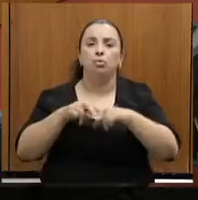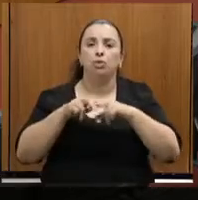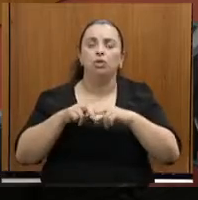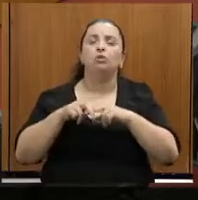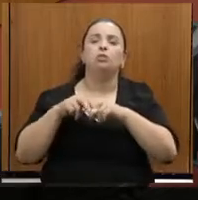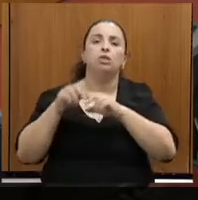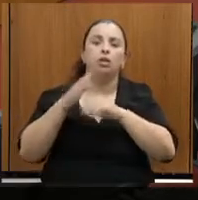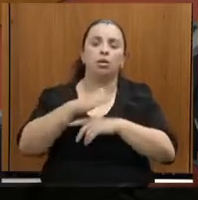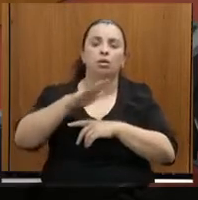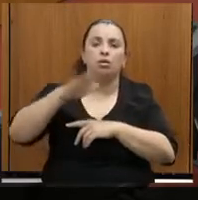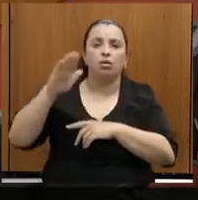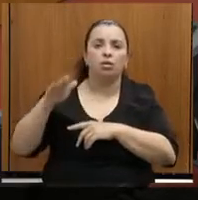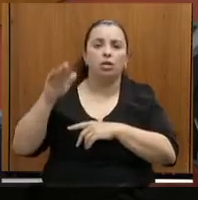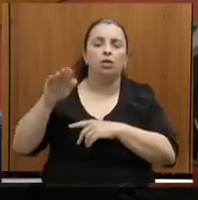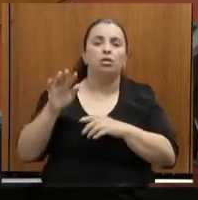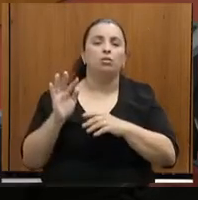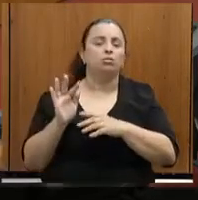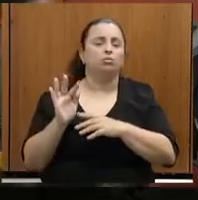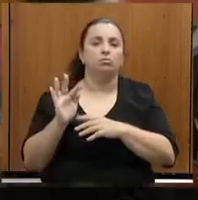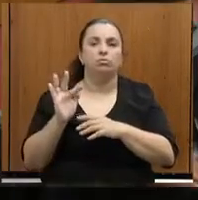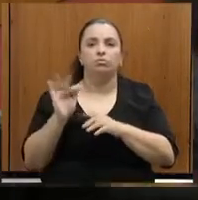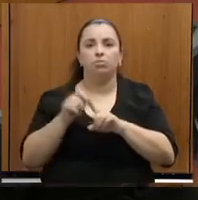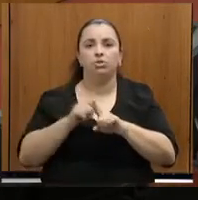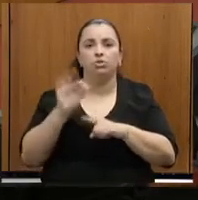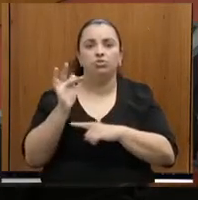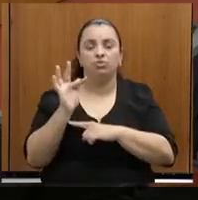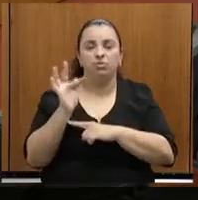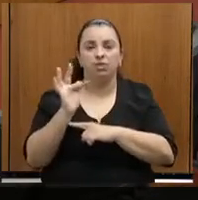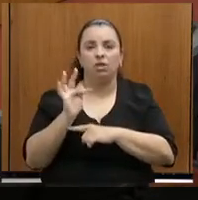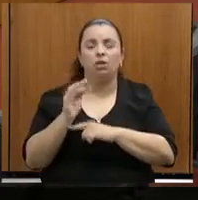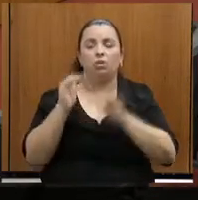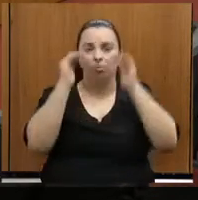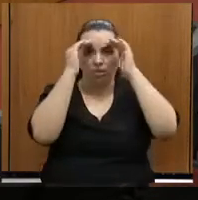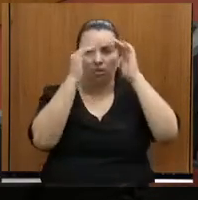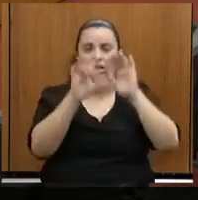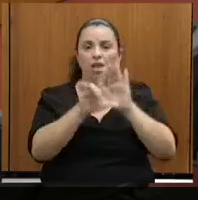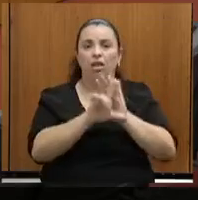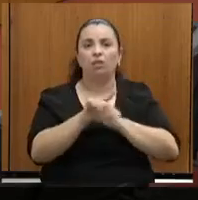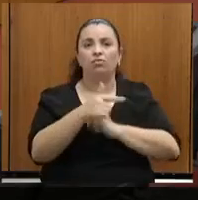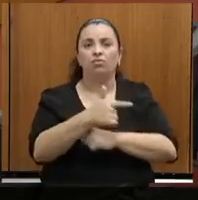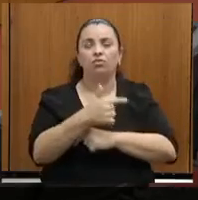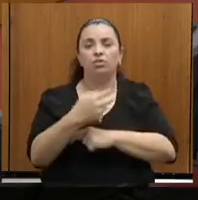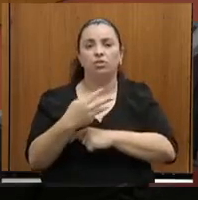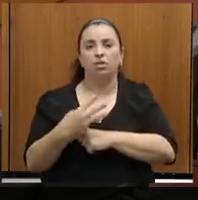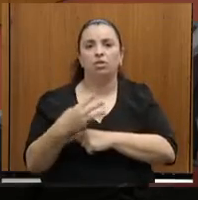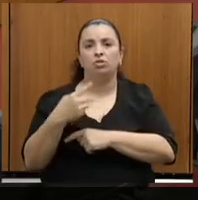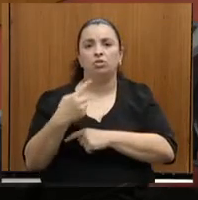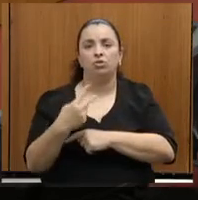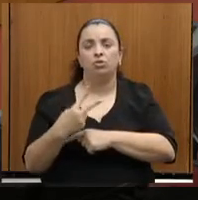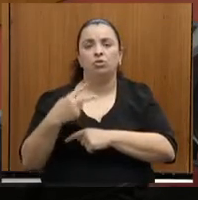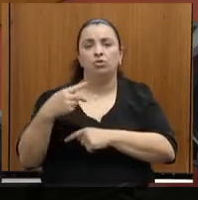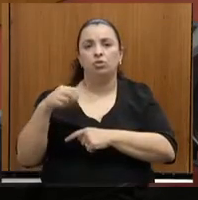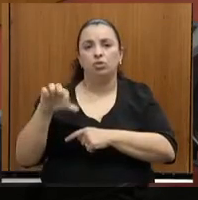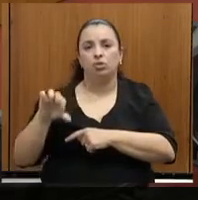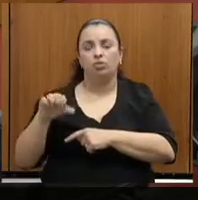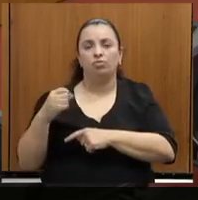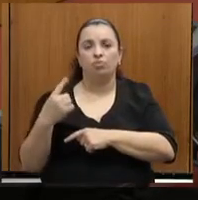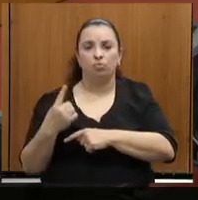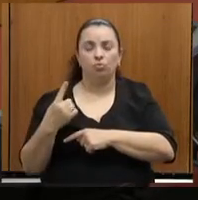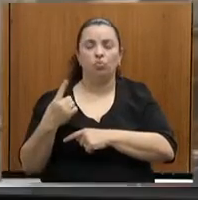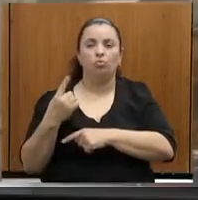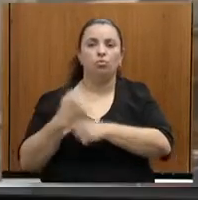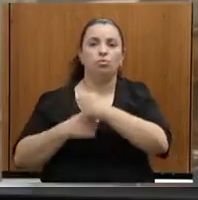montante, em fevereiro de 2022, nos termos da Lei nº 23.291, de 2019, em